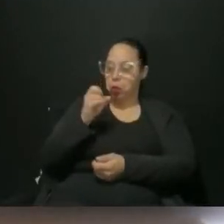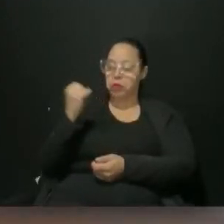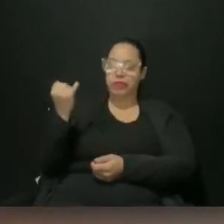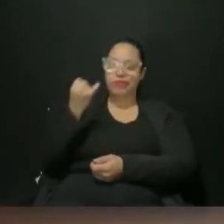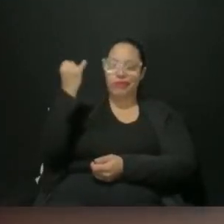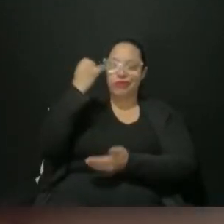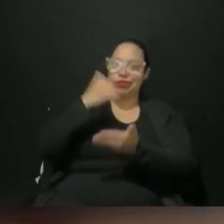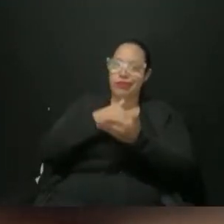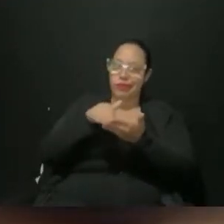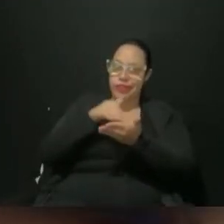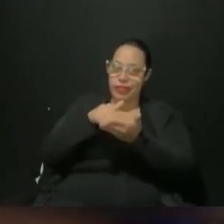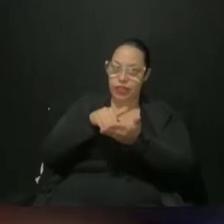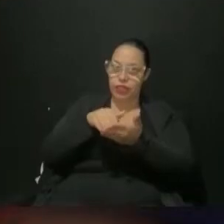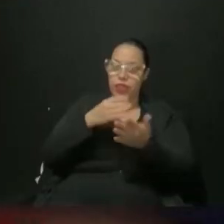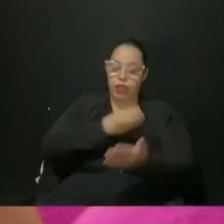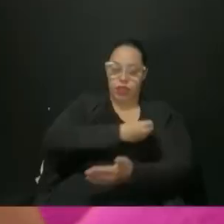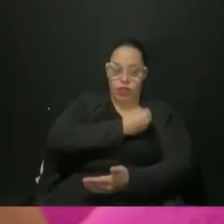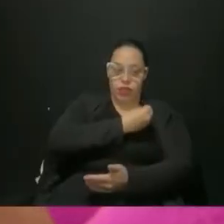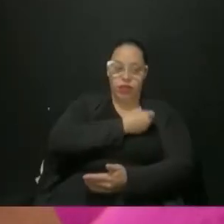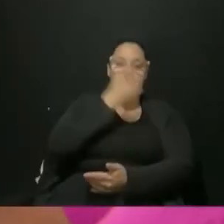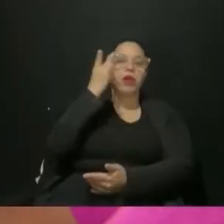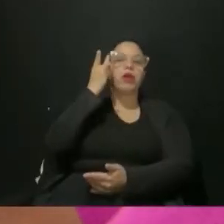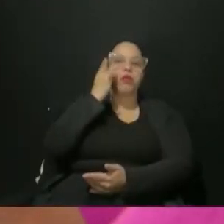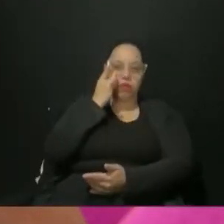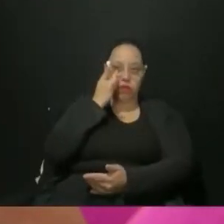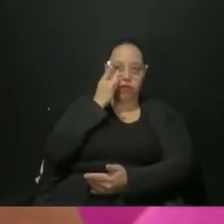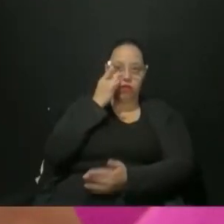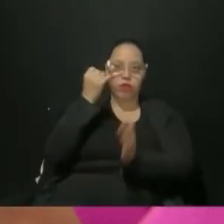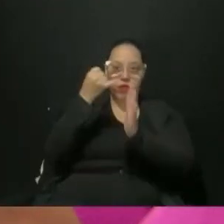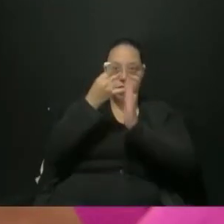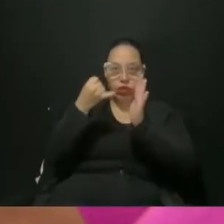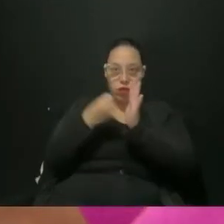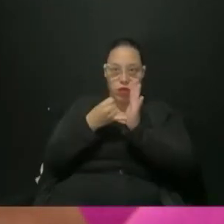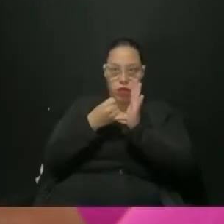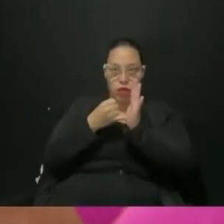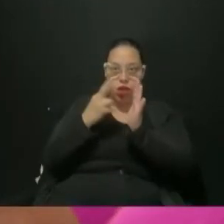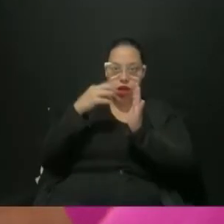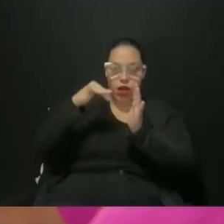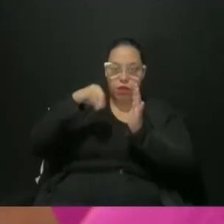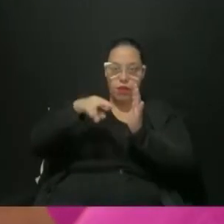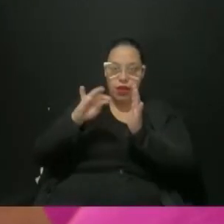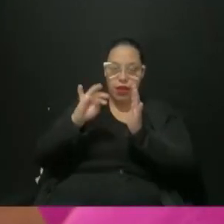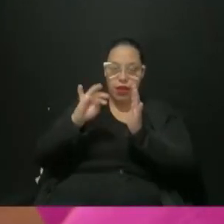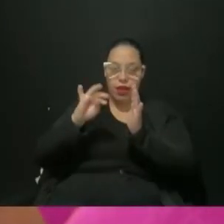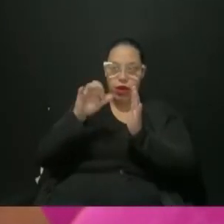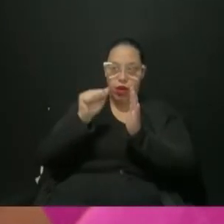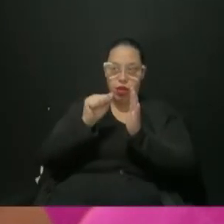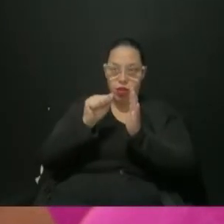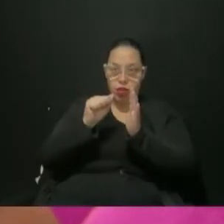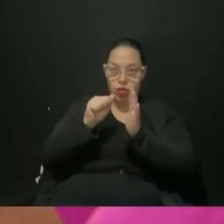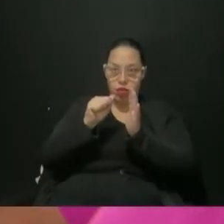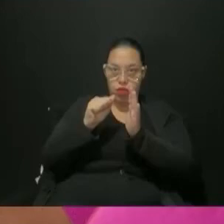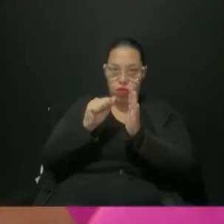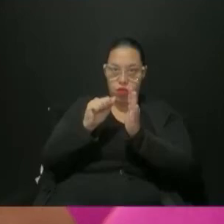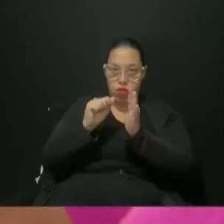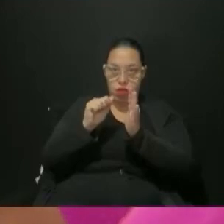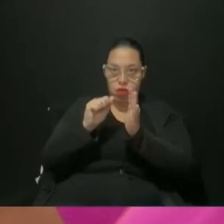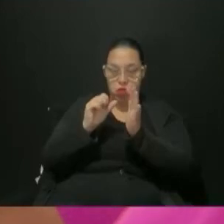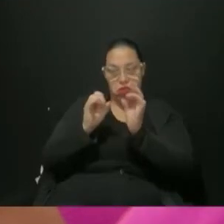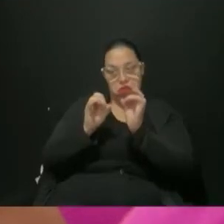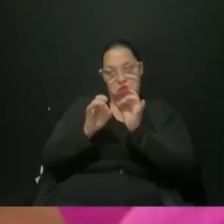a importância do cadastro presencial. Na verdade, o processo de matrícula, de rematrícula, para quem está na rede estadual, é um processo